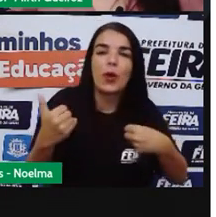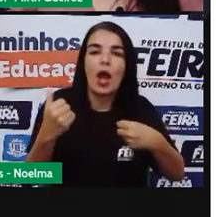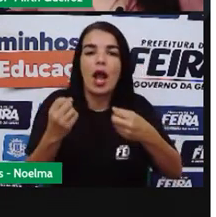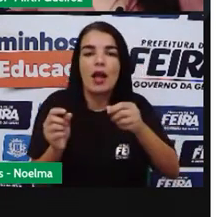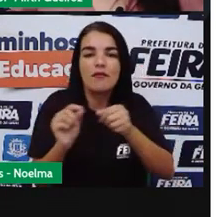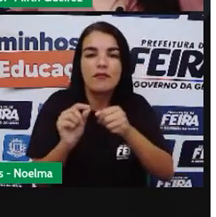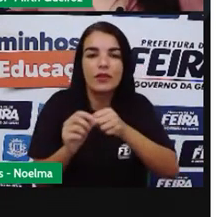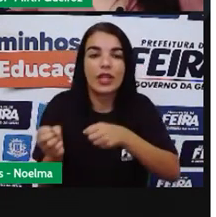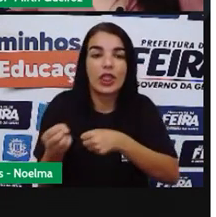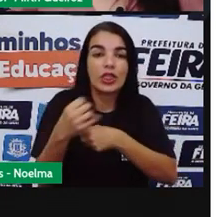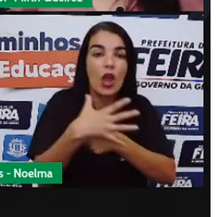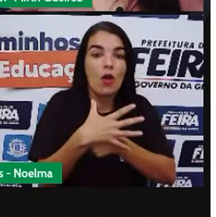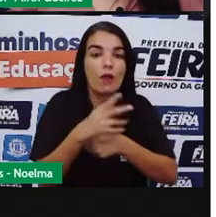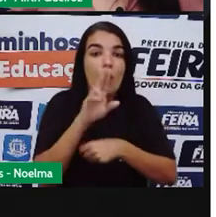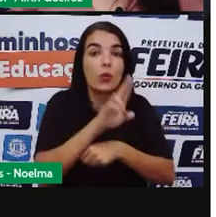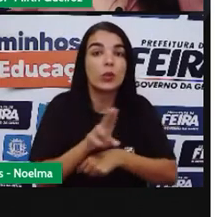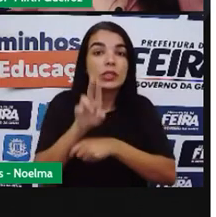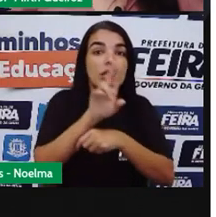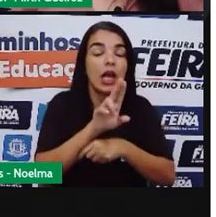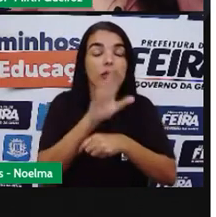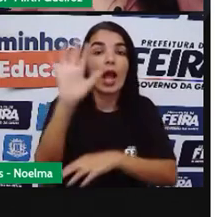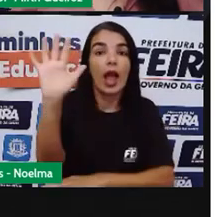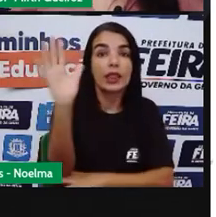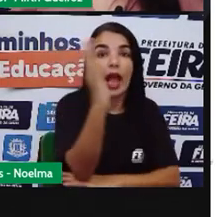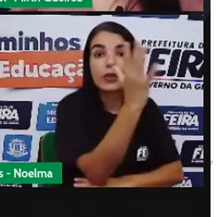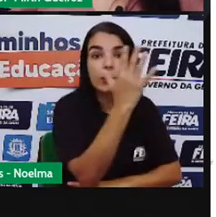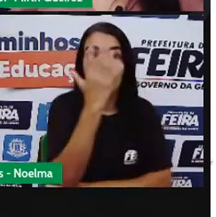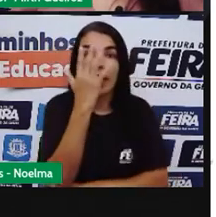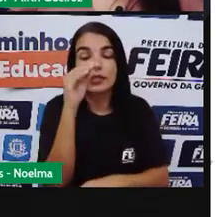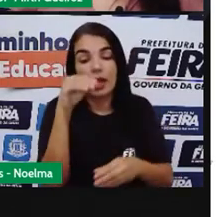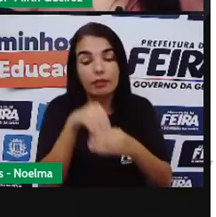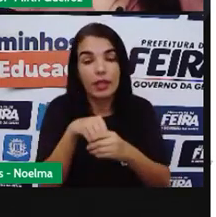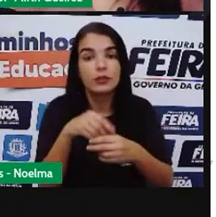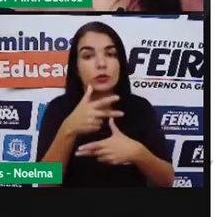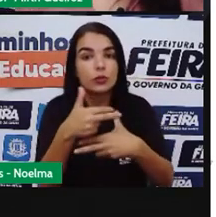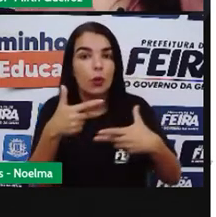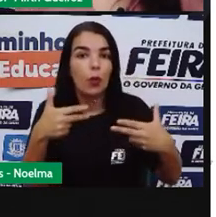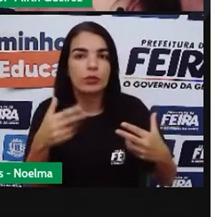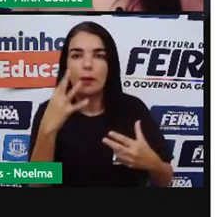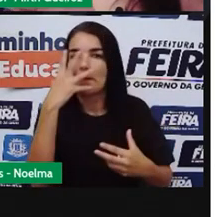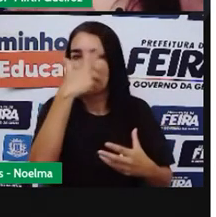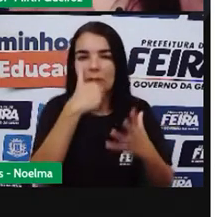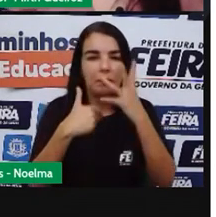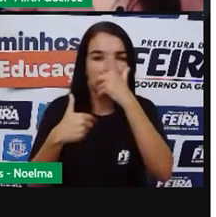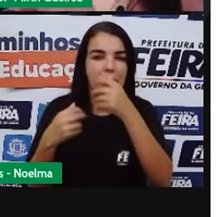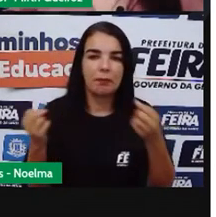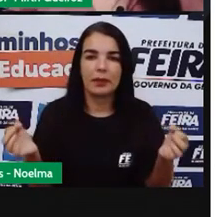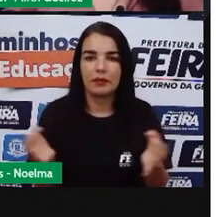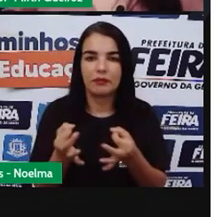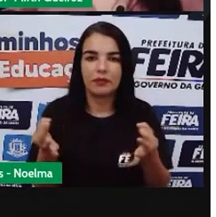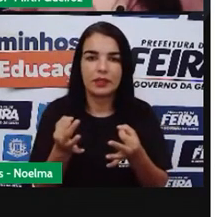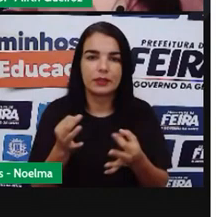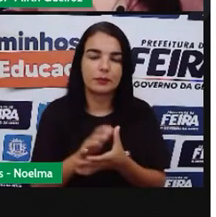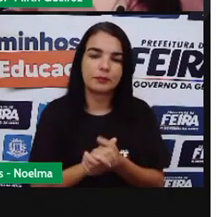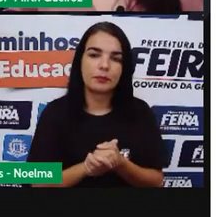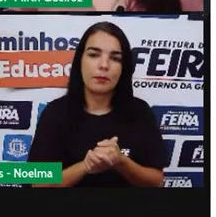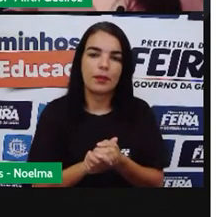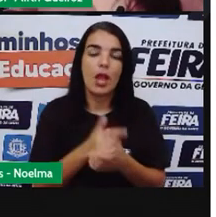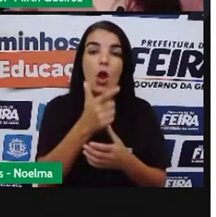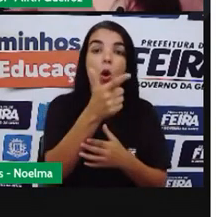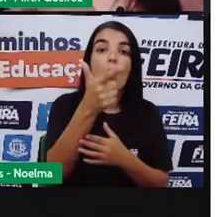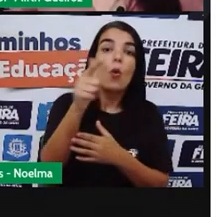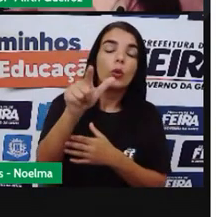fez uma arte Utilizando a própria Natureza Então ele cria Cenários Tem Benedito